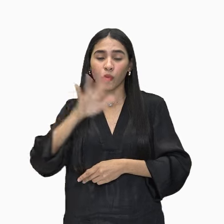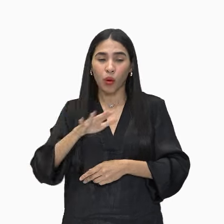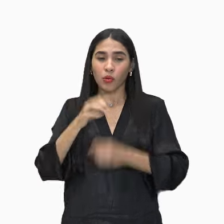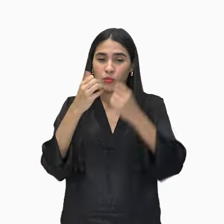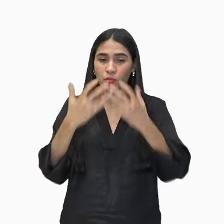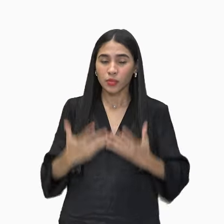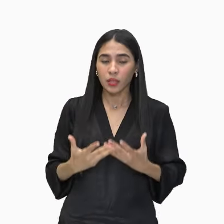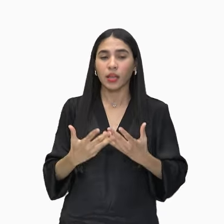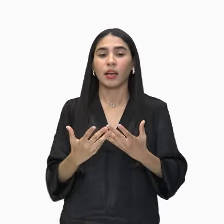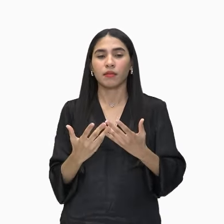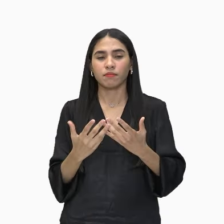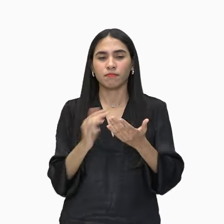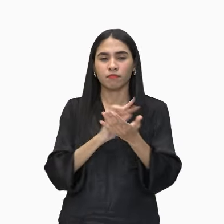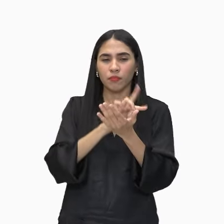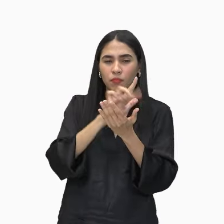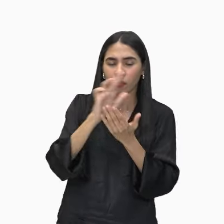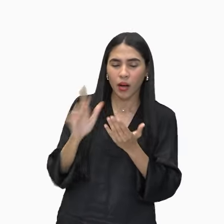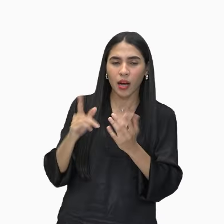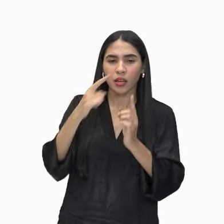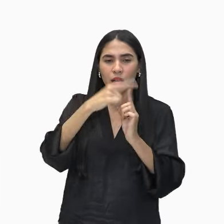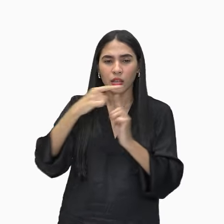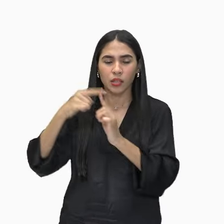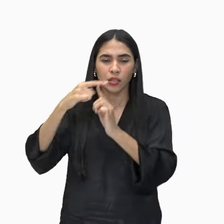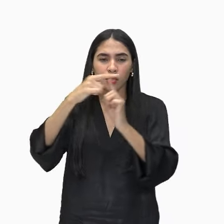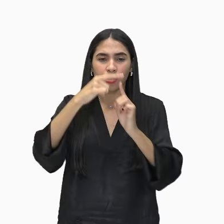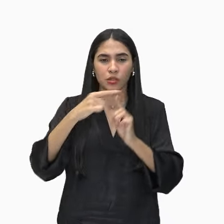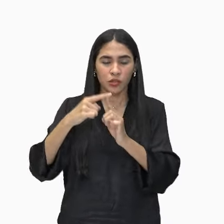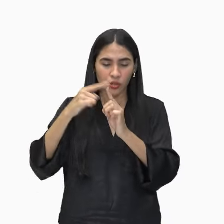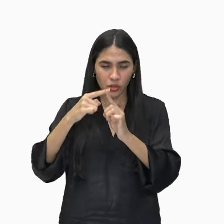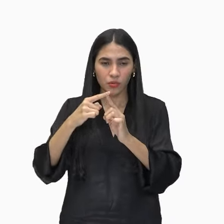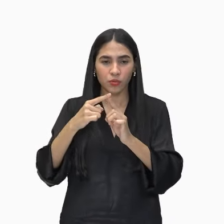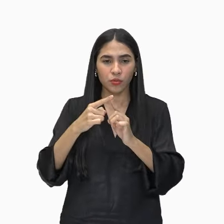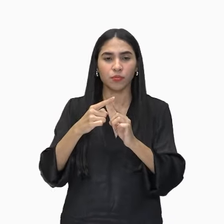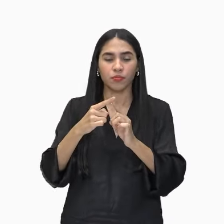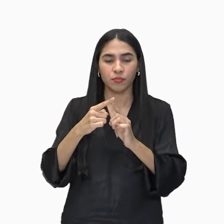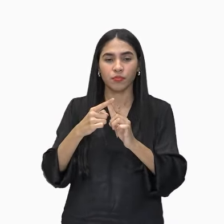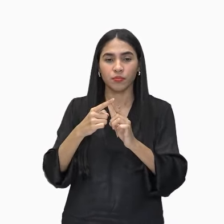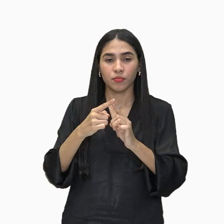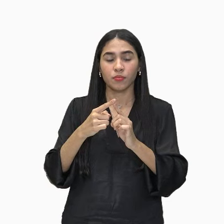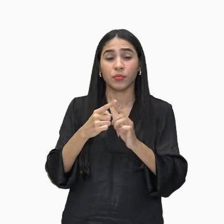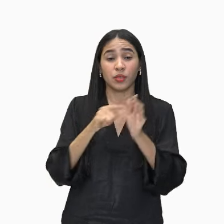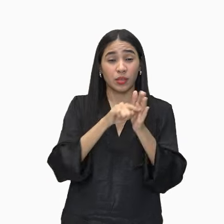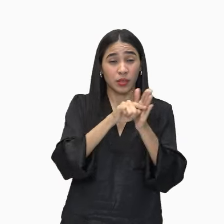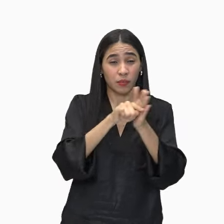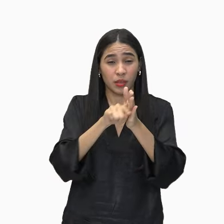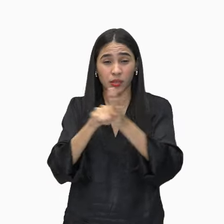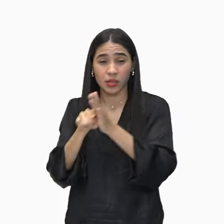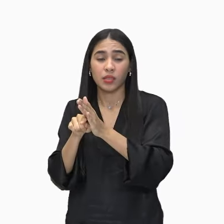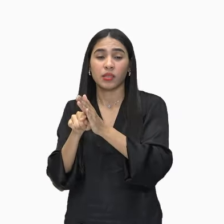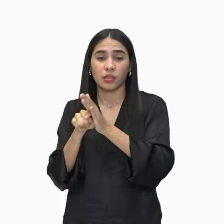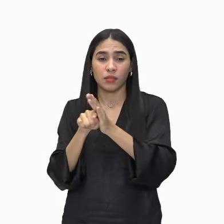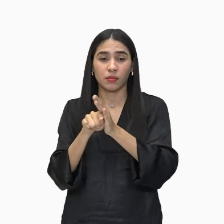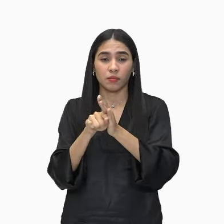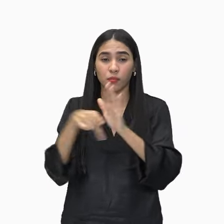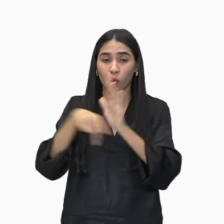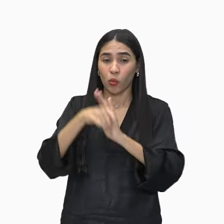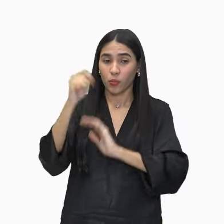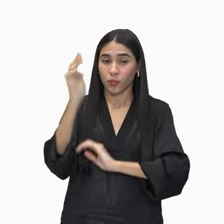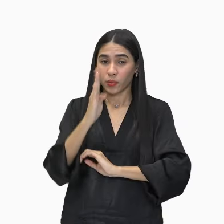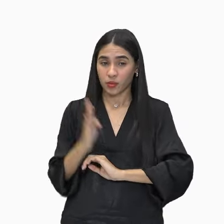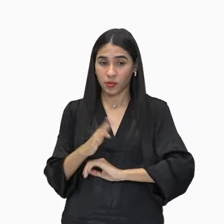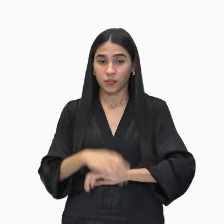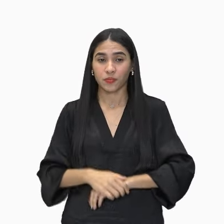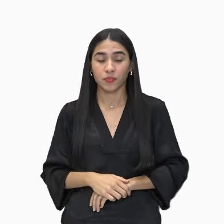questão do murakitã, das ikamiabas, tudo isso é resultado da sua pesquisa sobre o Brasil, né?